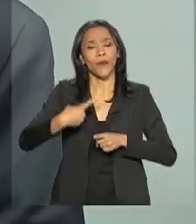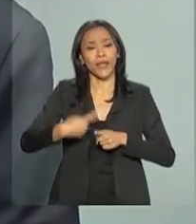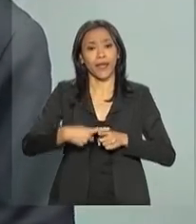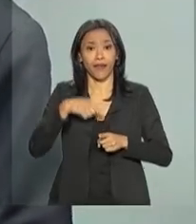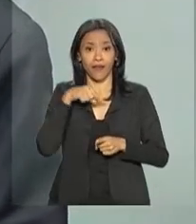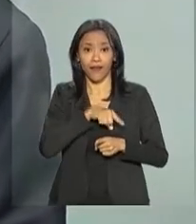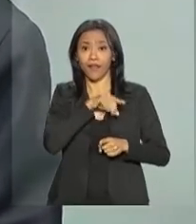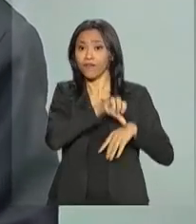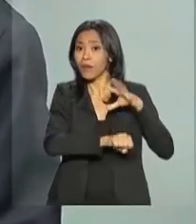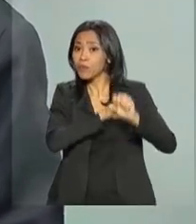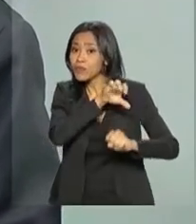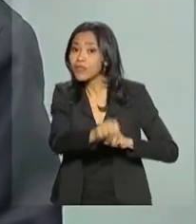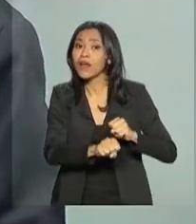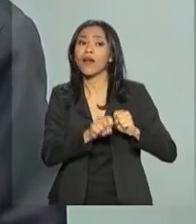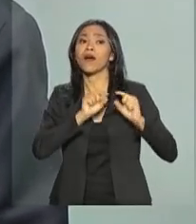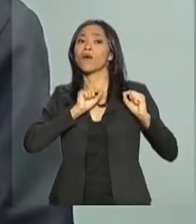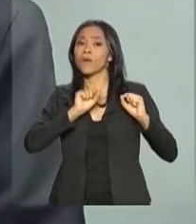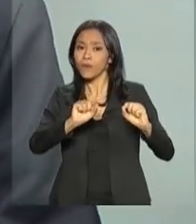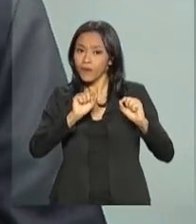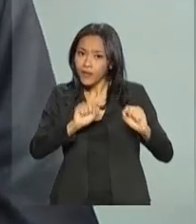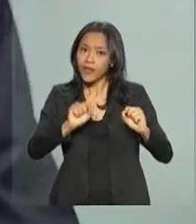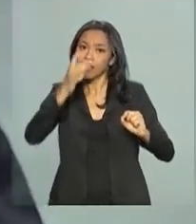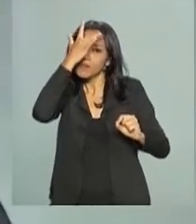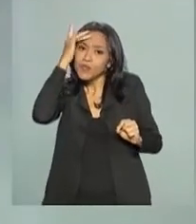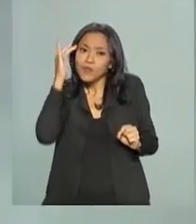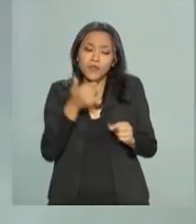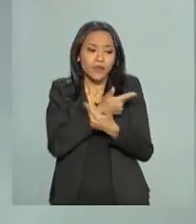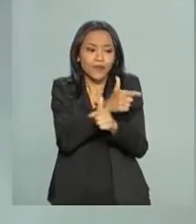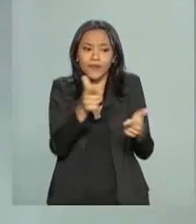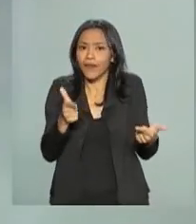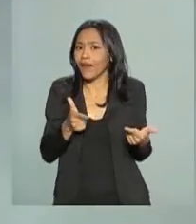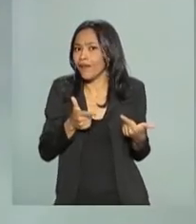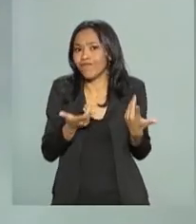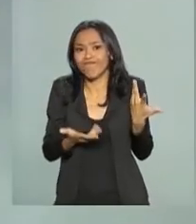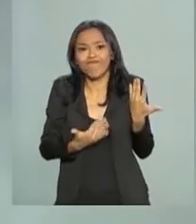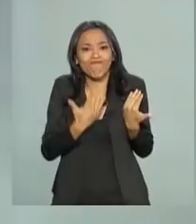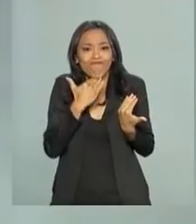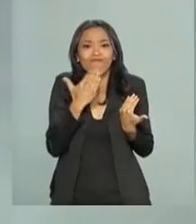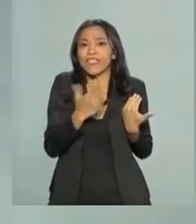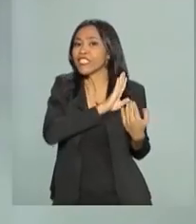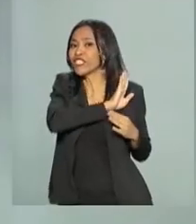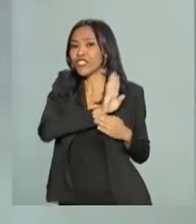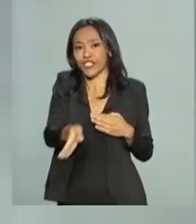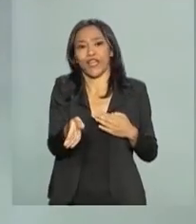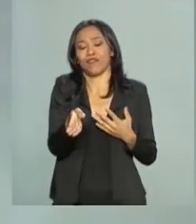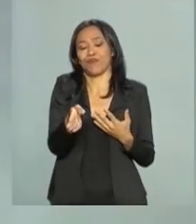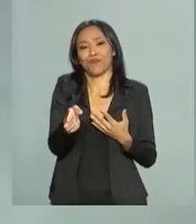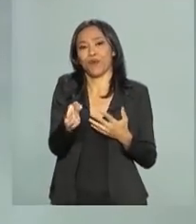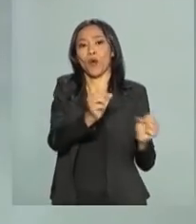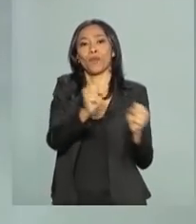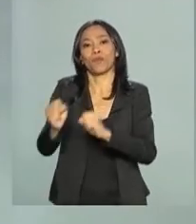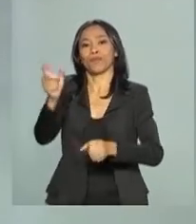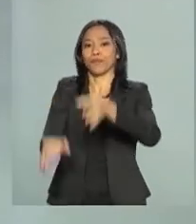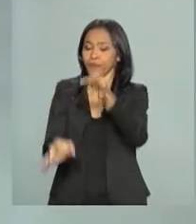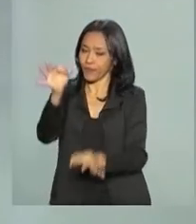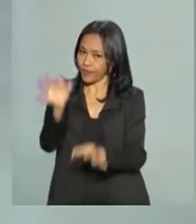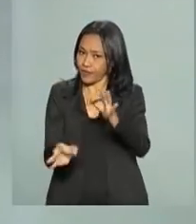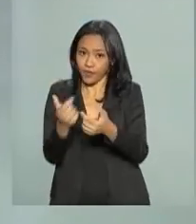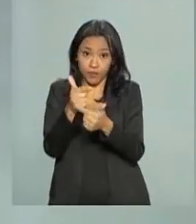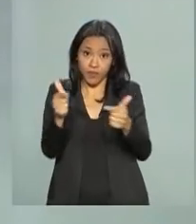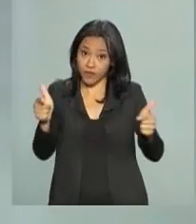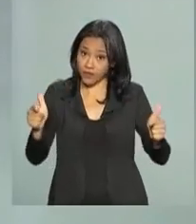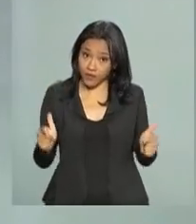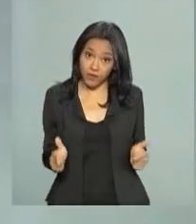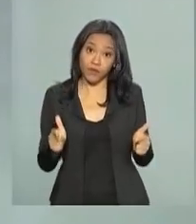acolher exatamente aqueles que não têm um acesso, não podem ter um acesso direto ao Poder Judiciário. Então,